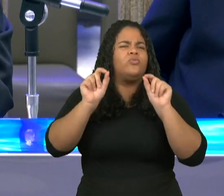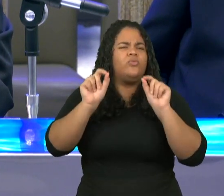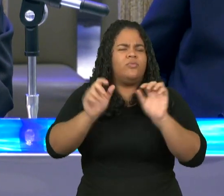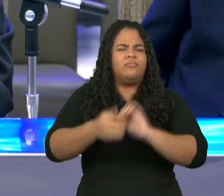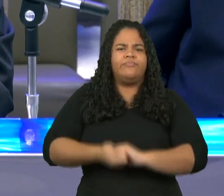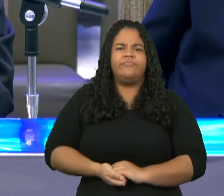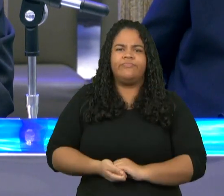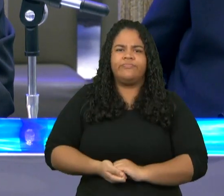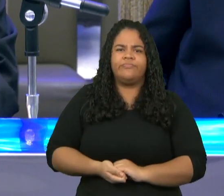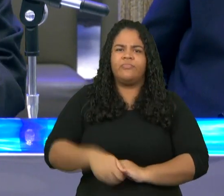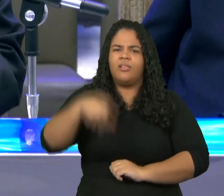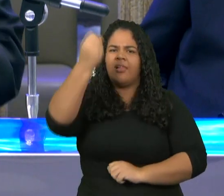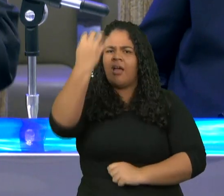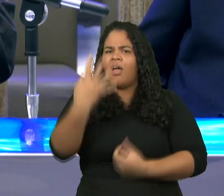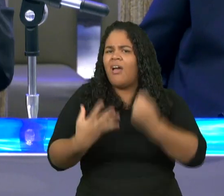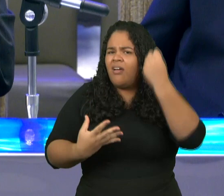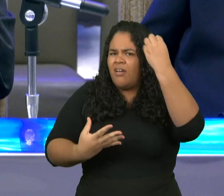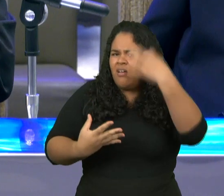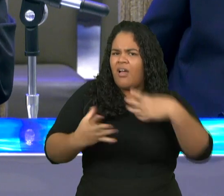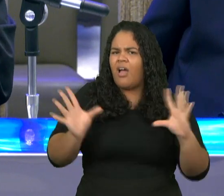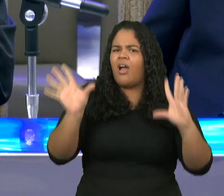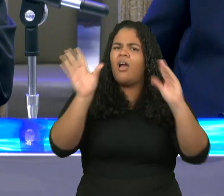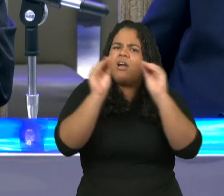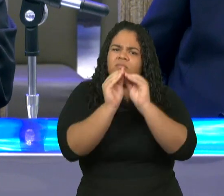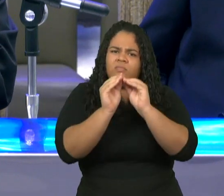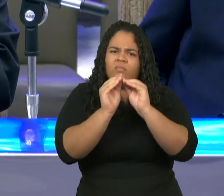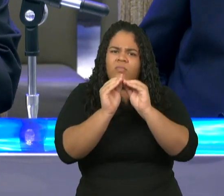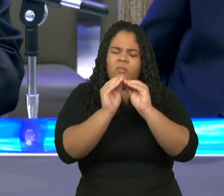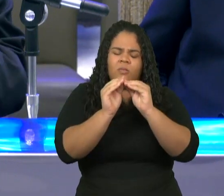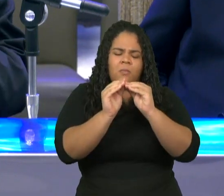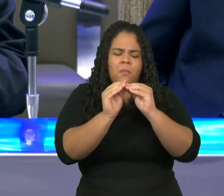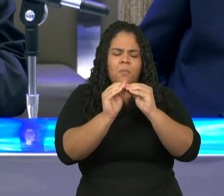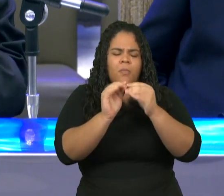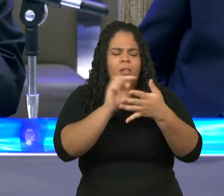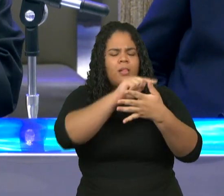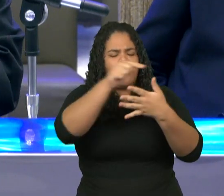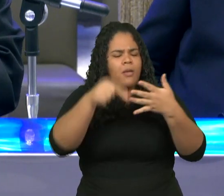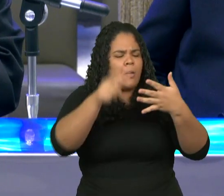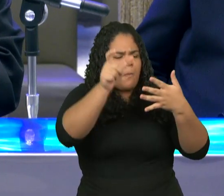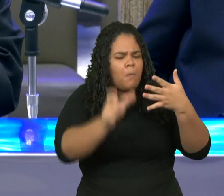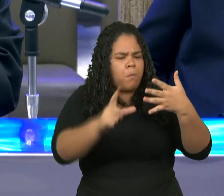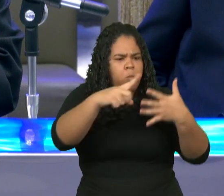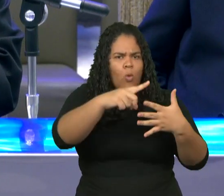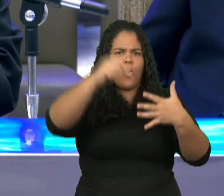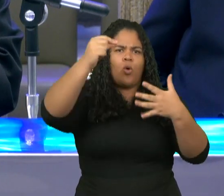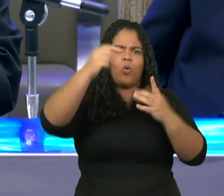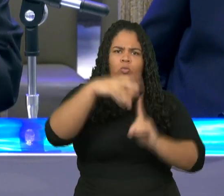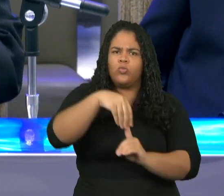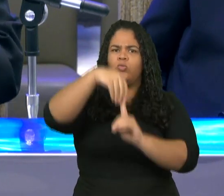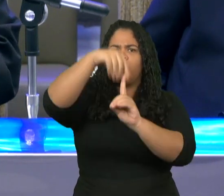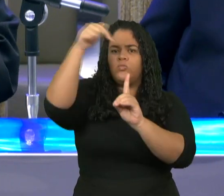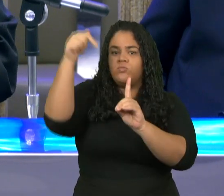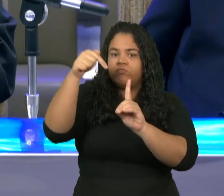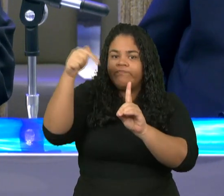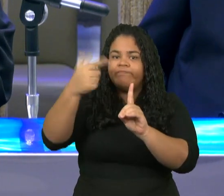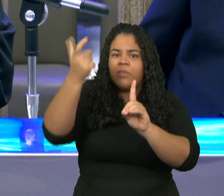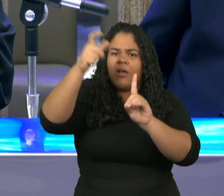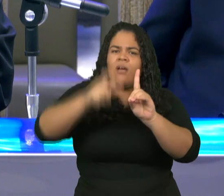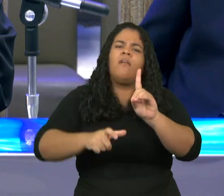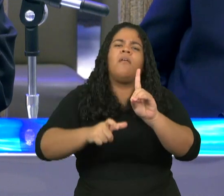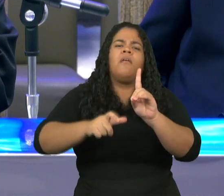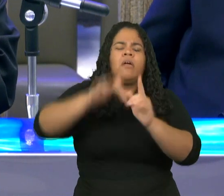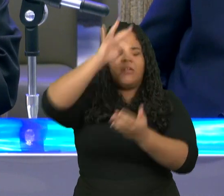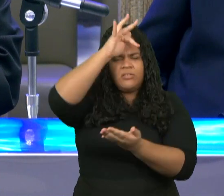falar de um dos apresentados homens de fé deste